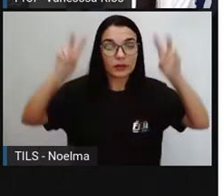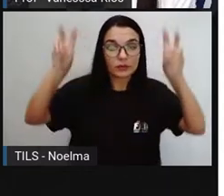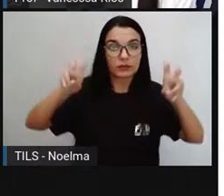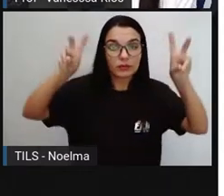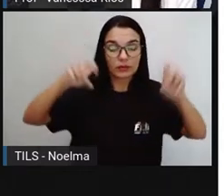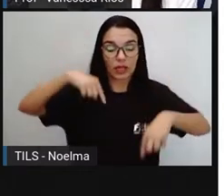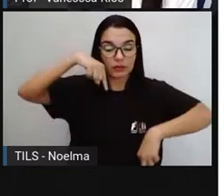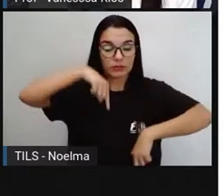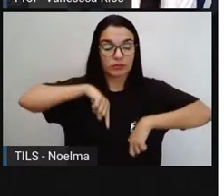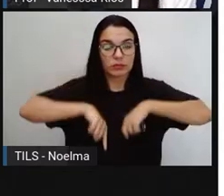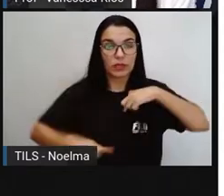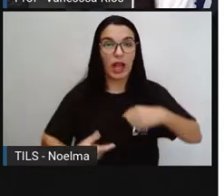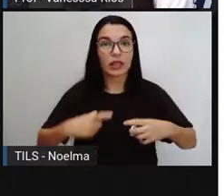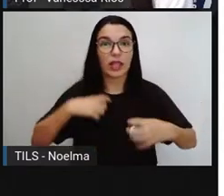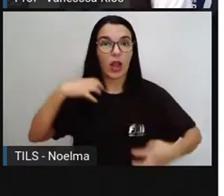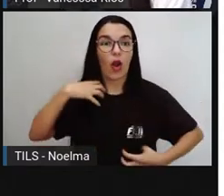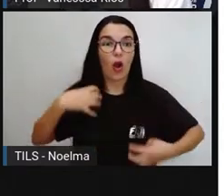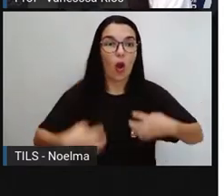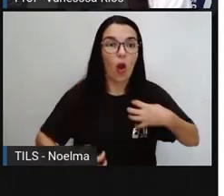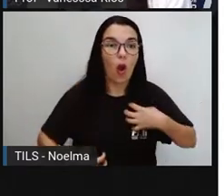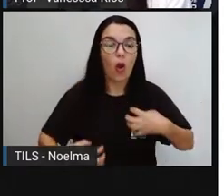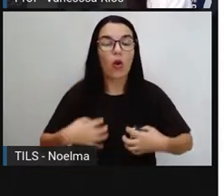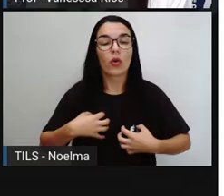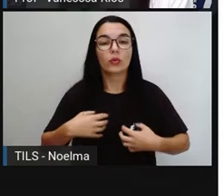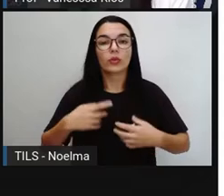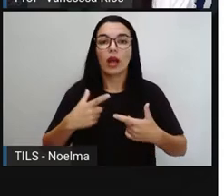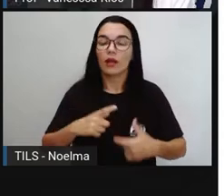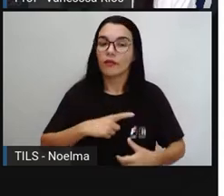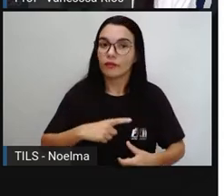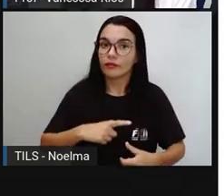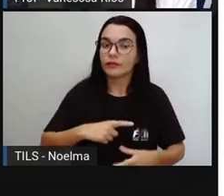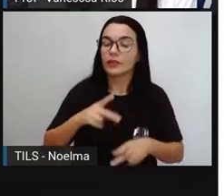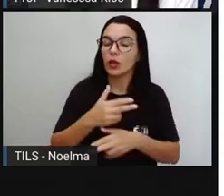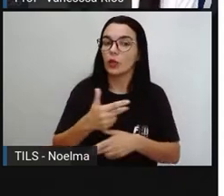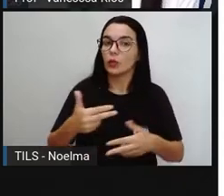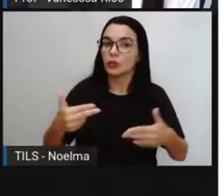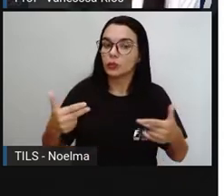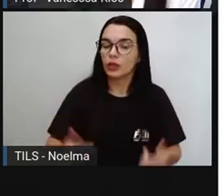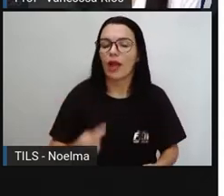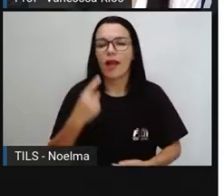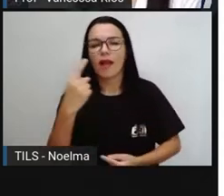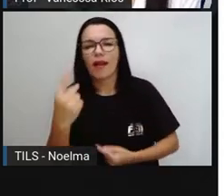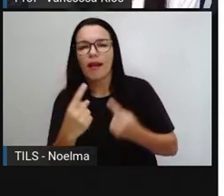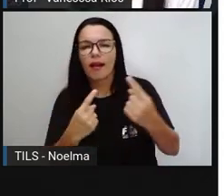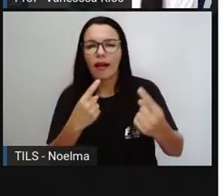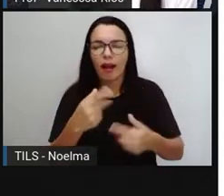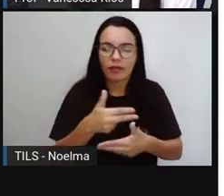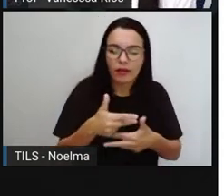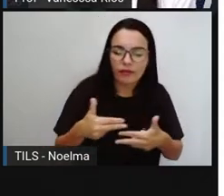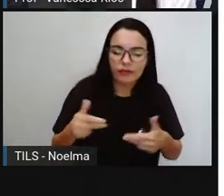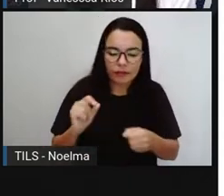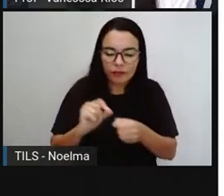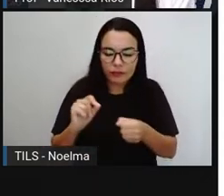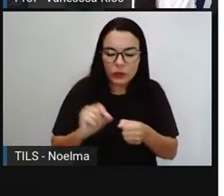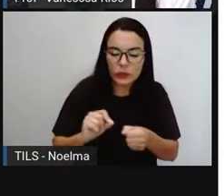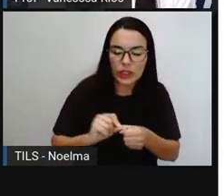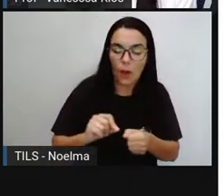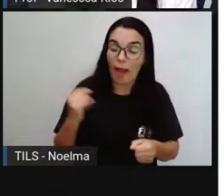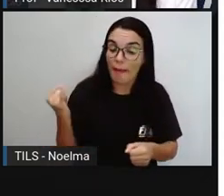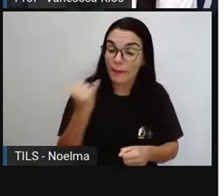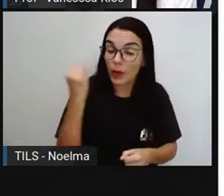Que possuem órgãos com funções diferentes. E lembrando aí que cada função é importante, é